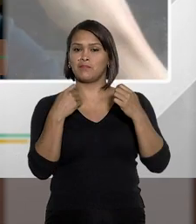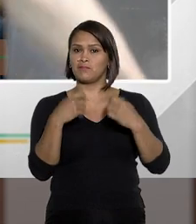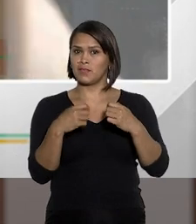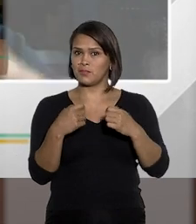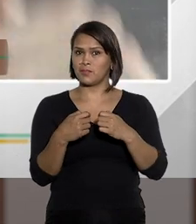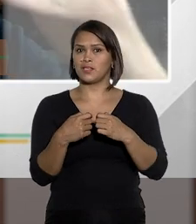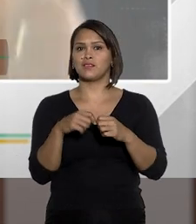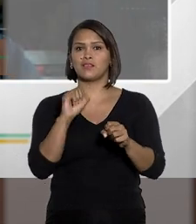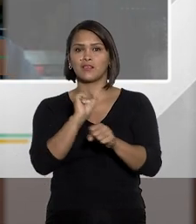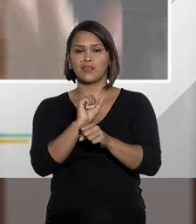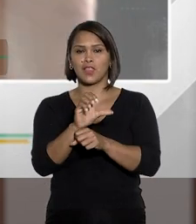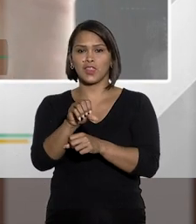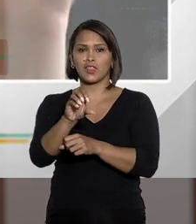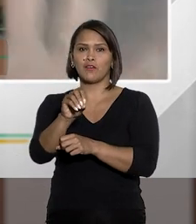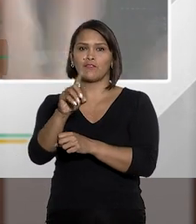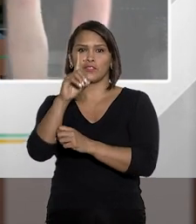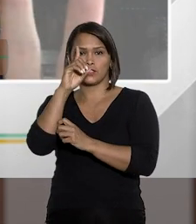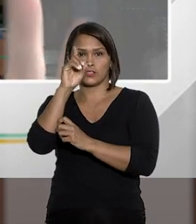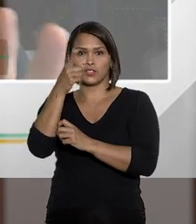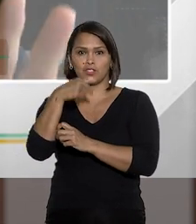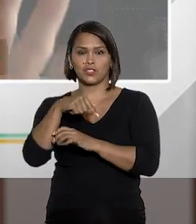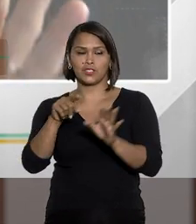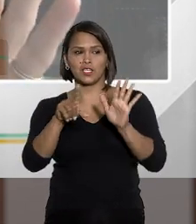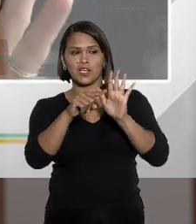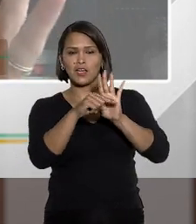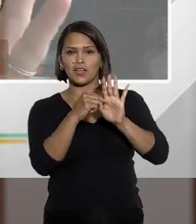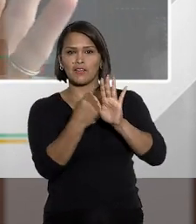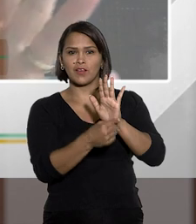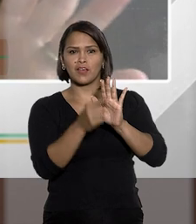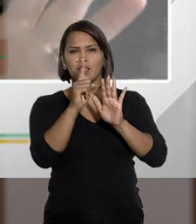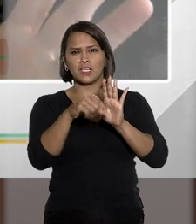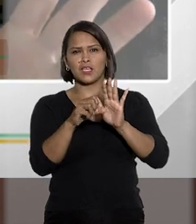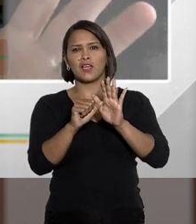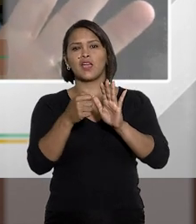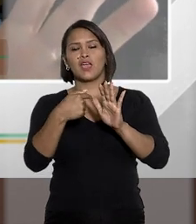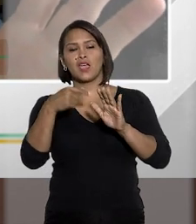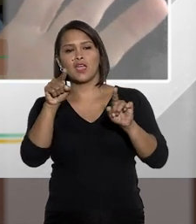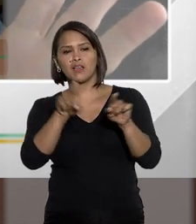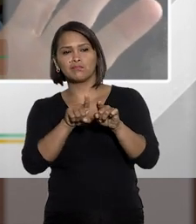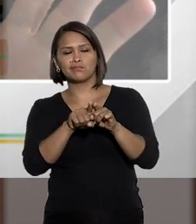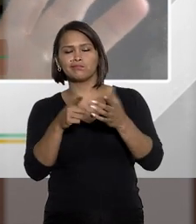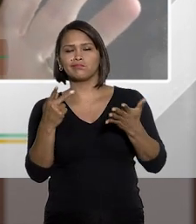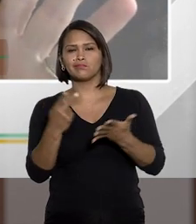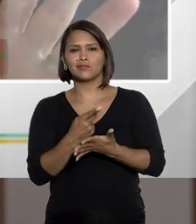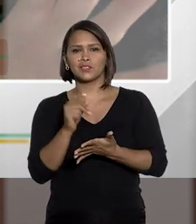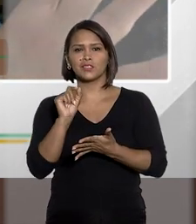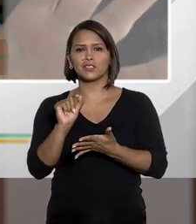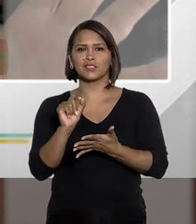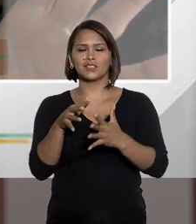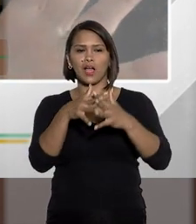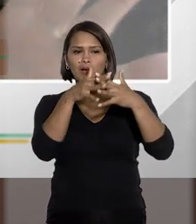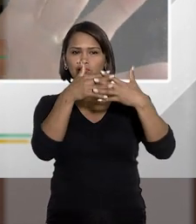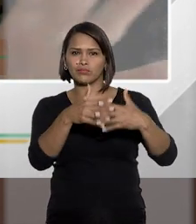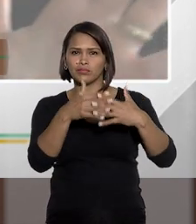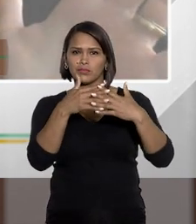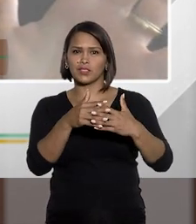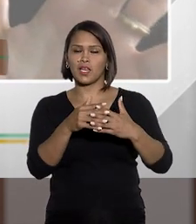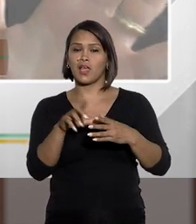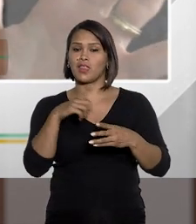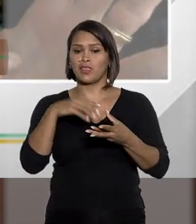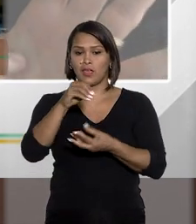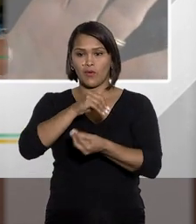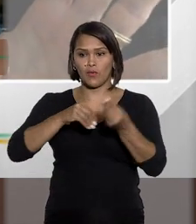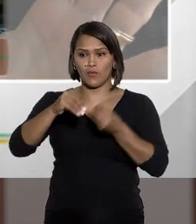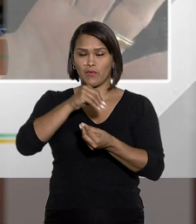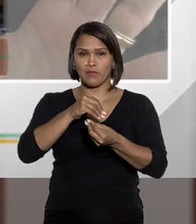Elas vão ter que esperar 90 dias. A vacácio legis é algo que está atrelado,